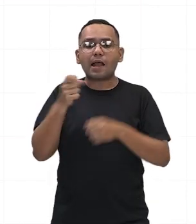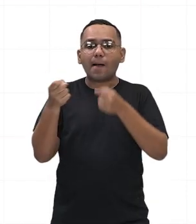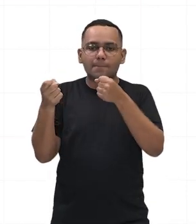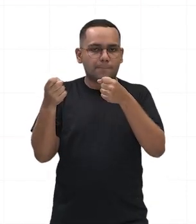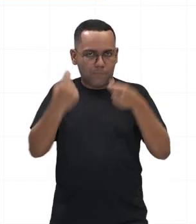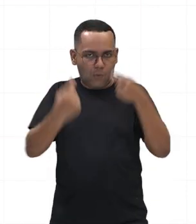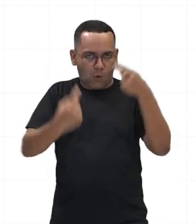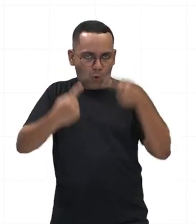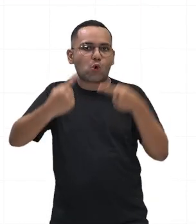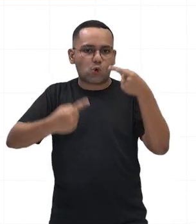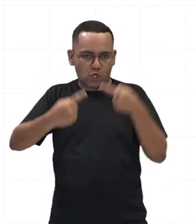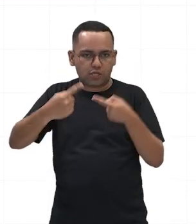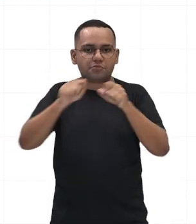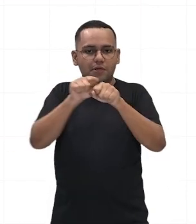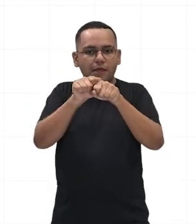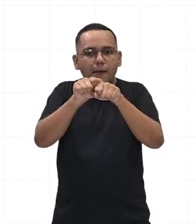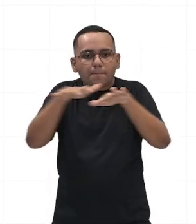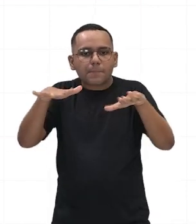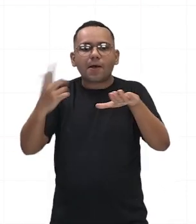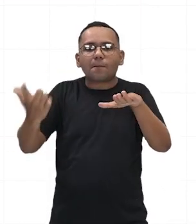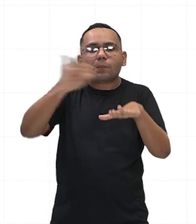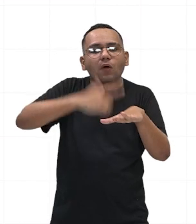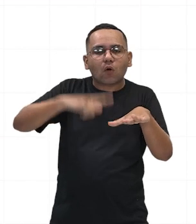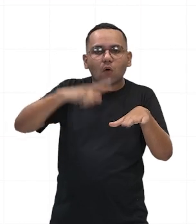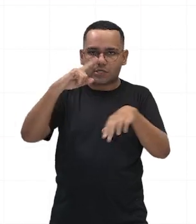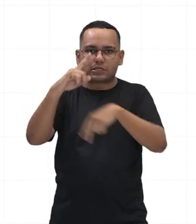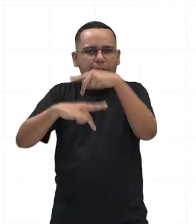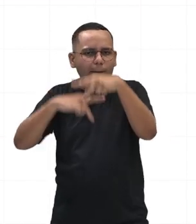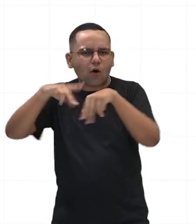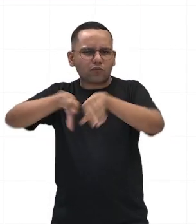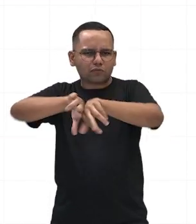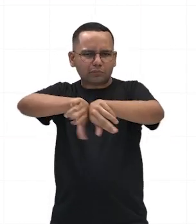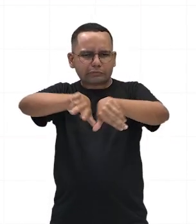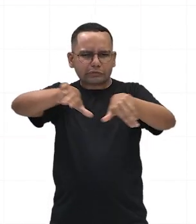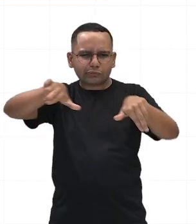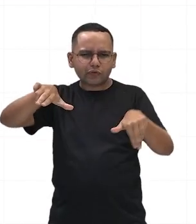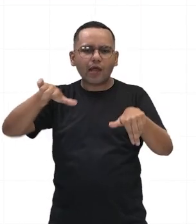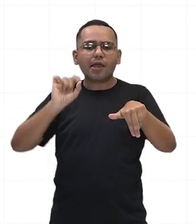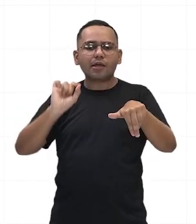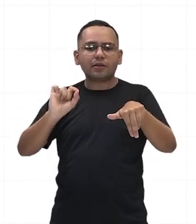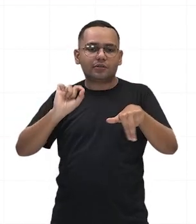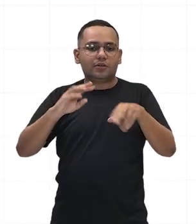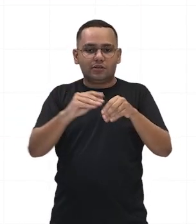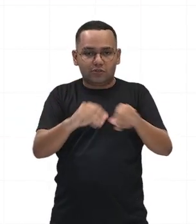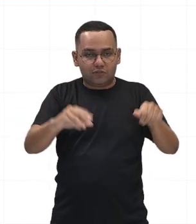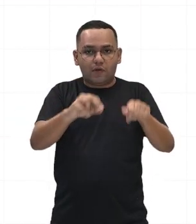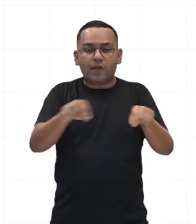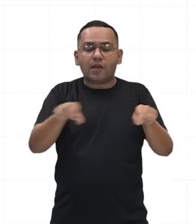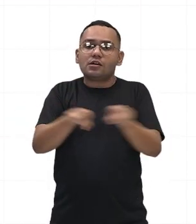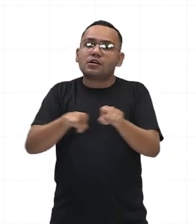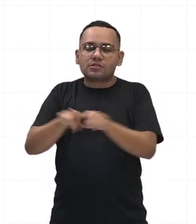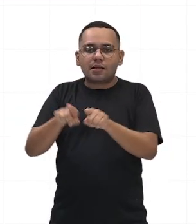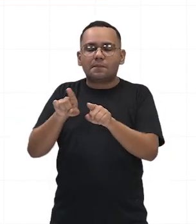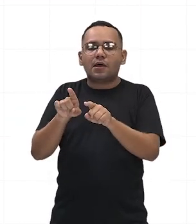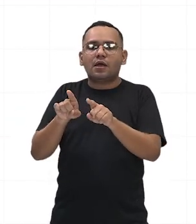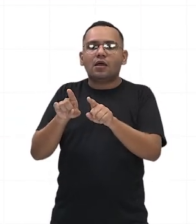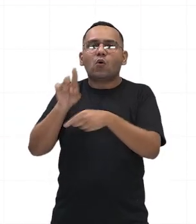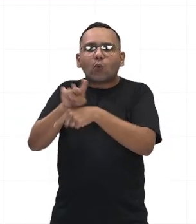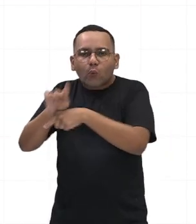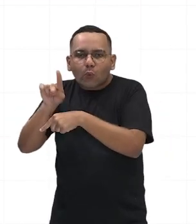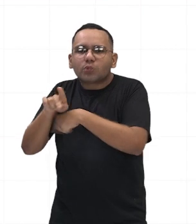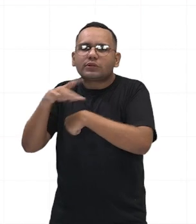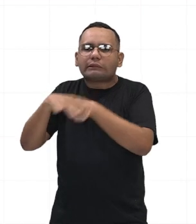contra povos rivais e obter terras para a agricultura e para o pastoreio. Mas,